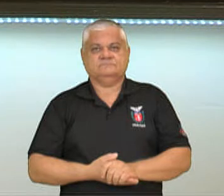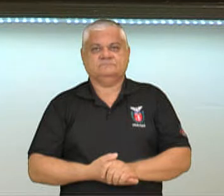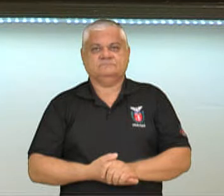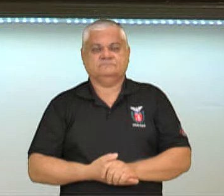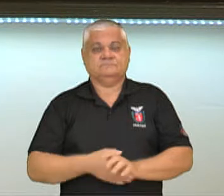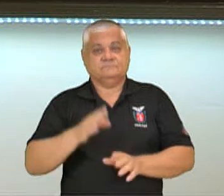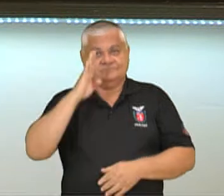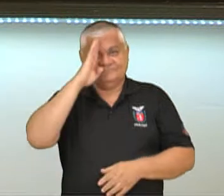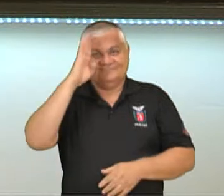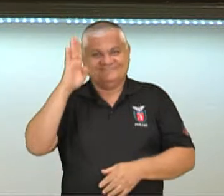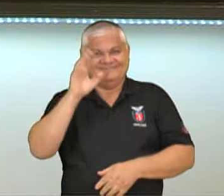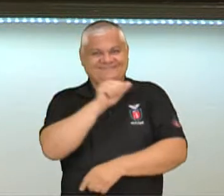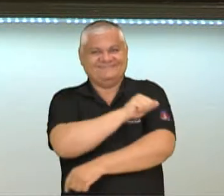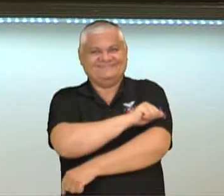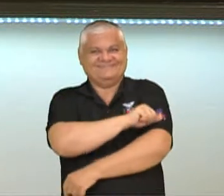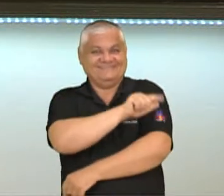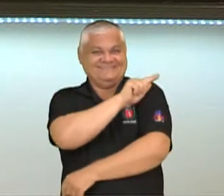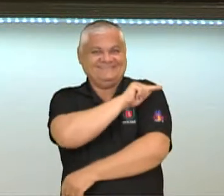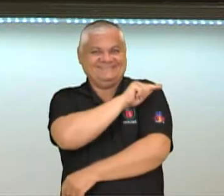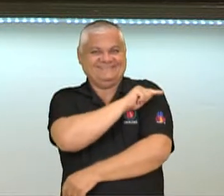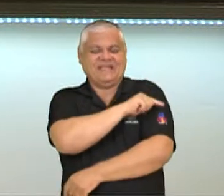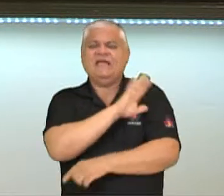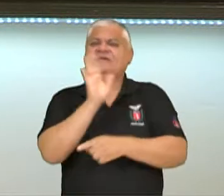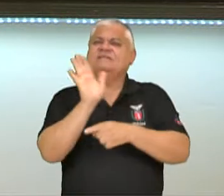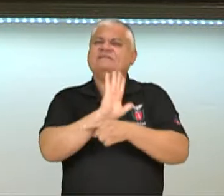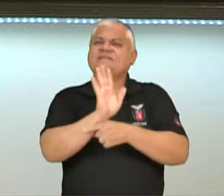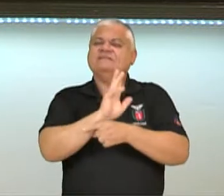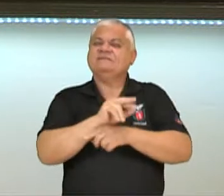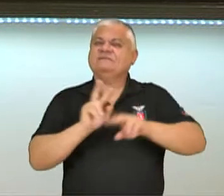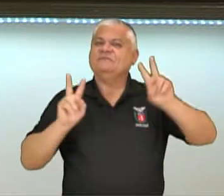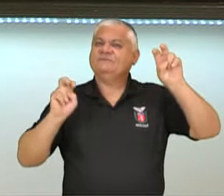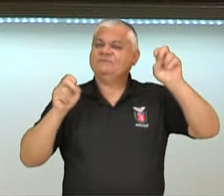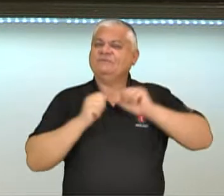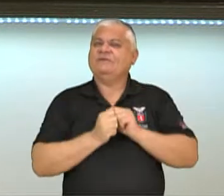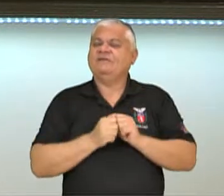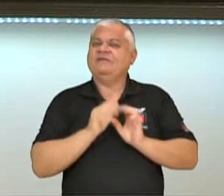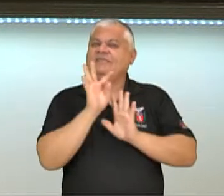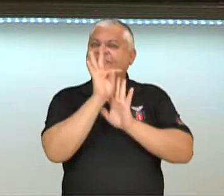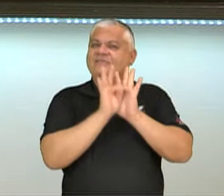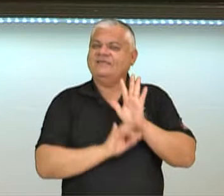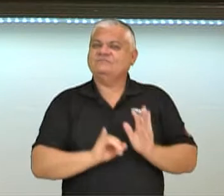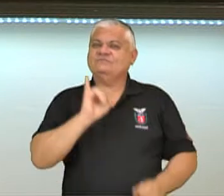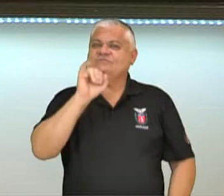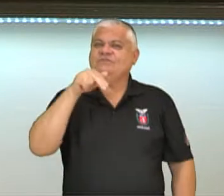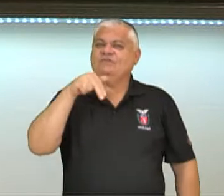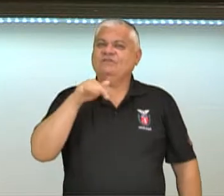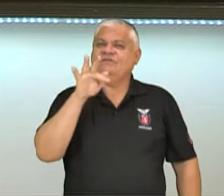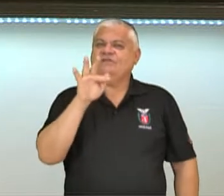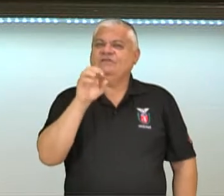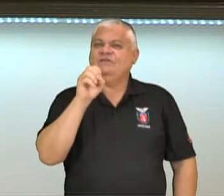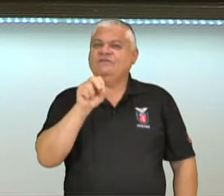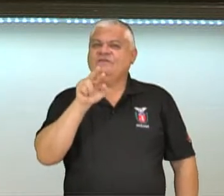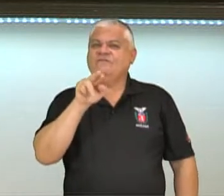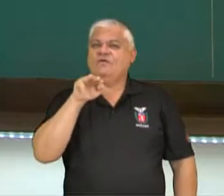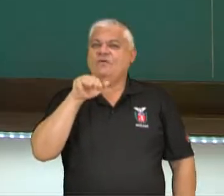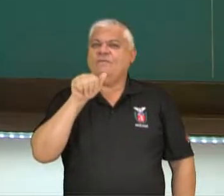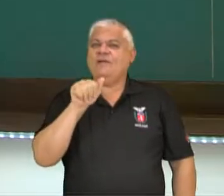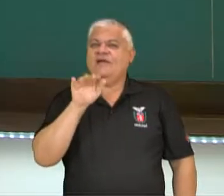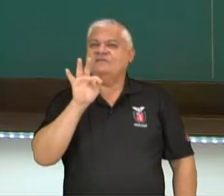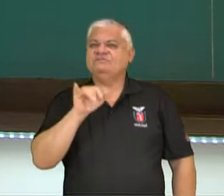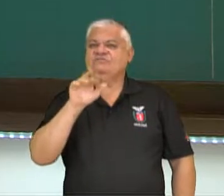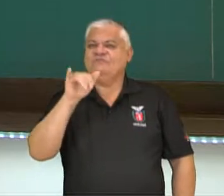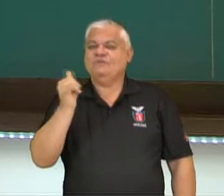Olá, estudantes do sétimo ano. Neste vídeo vamos falar sobre texto informativo. Vamos